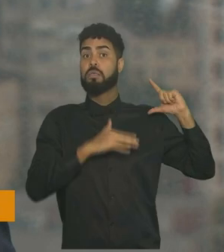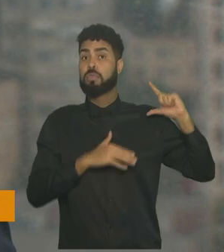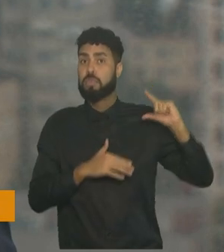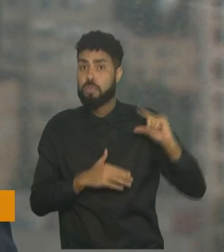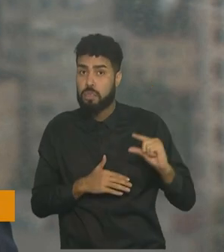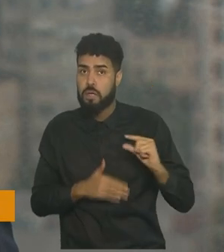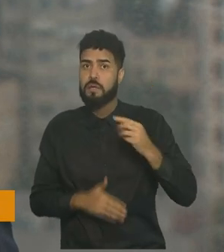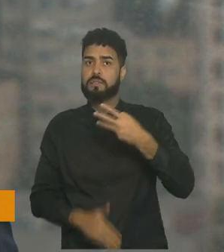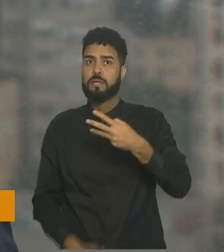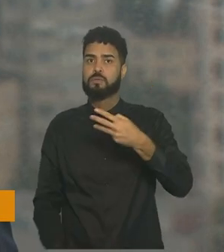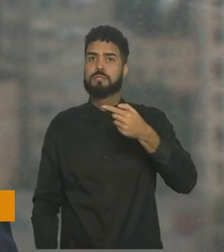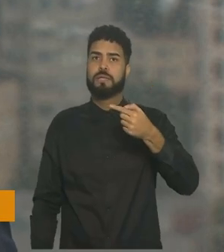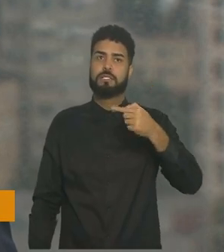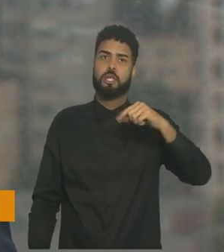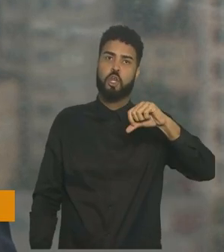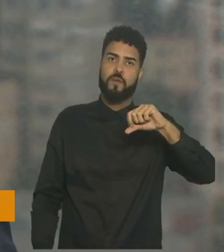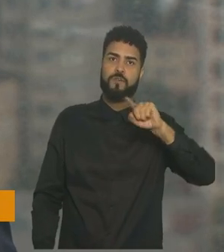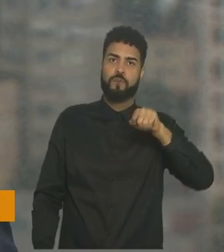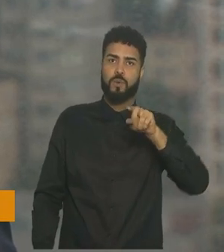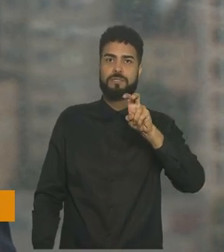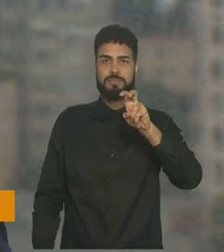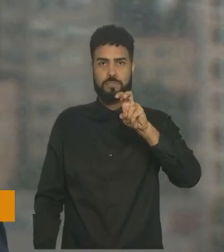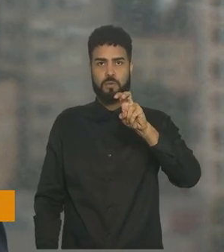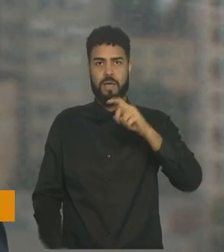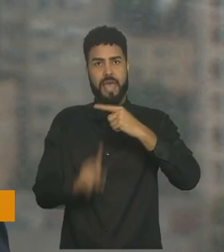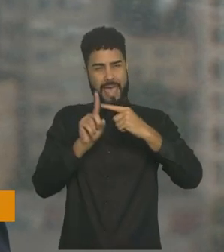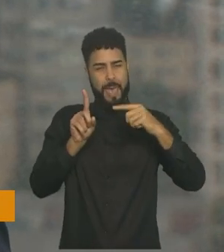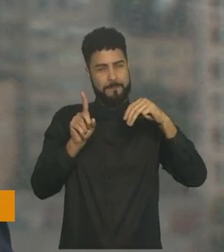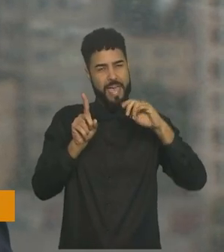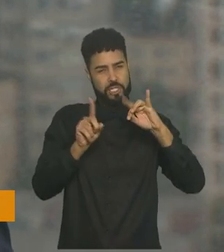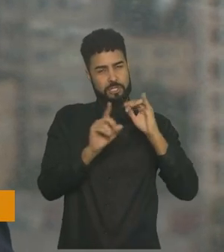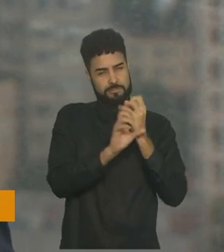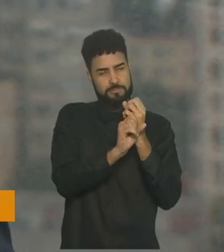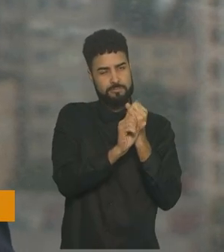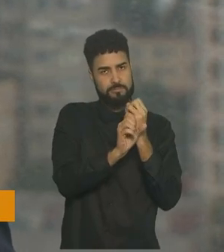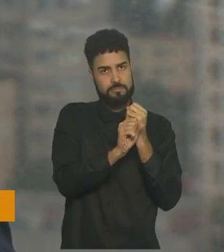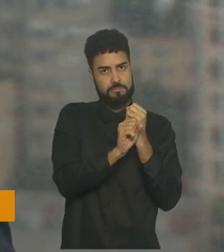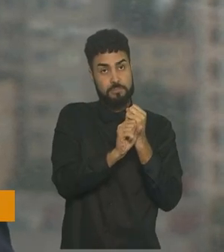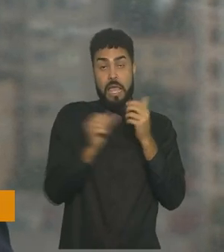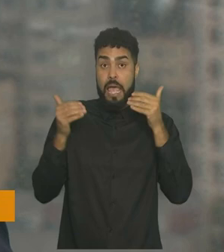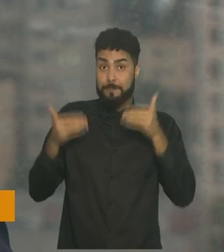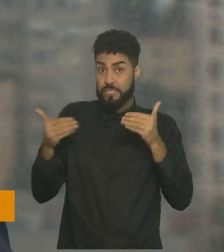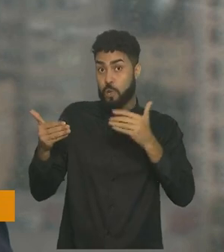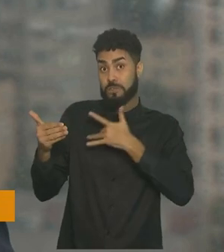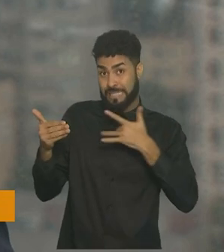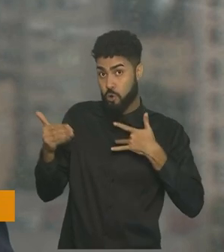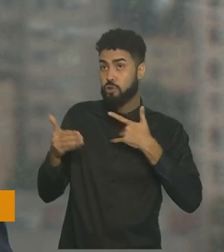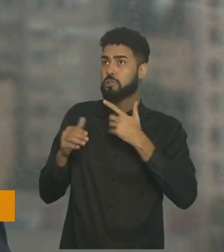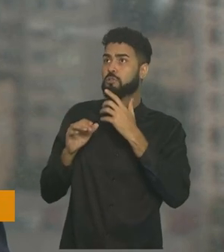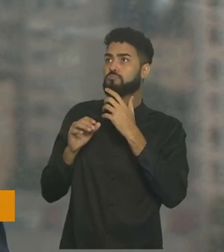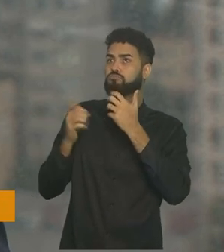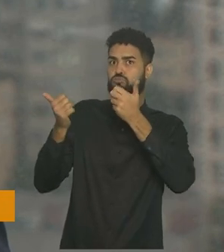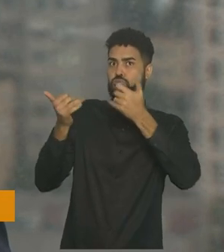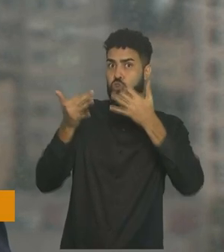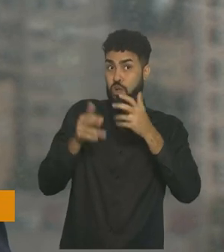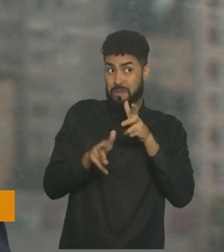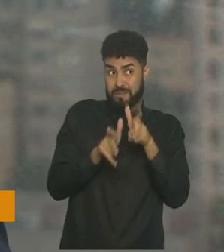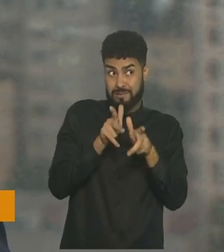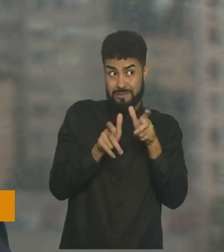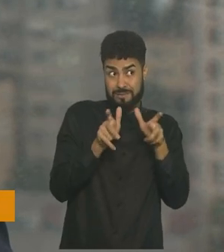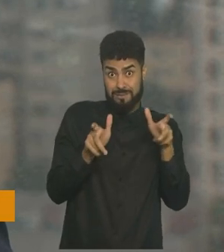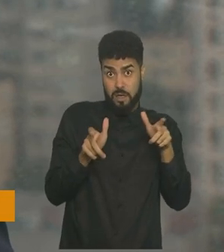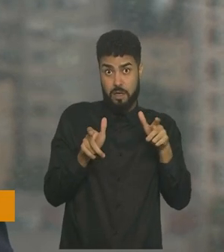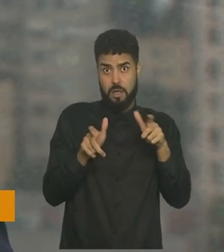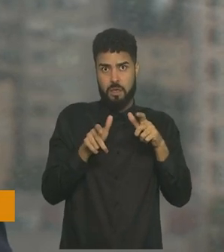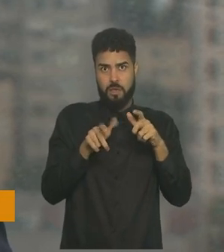379,5. Ainda de acordo com o Ministério da Saúde, a vacinação em massa contra a doença